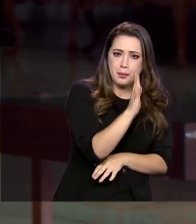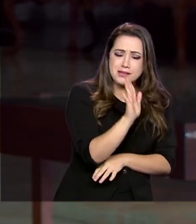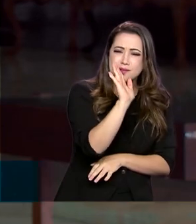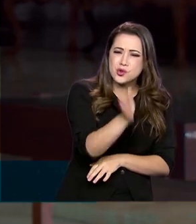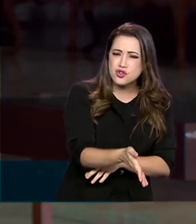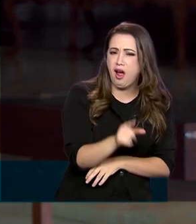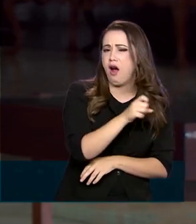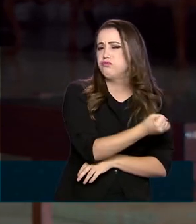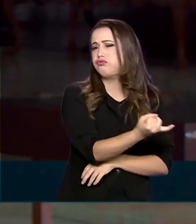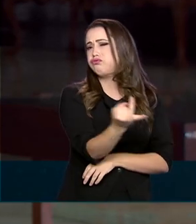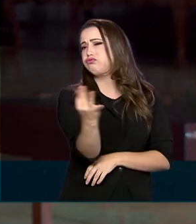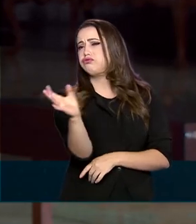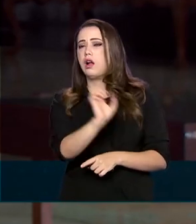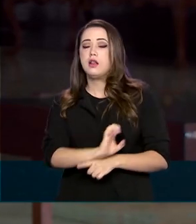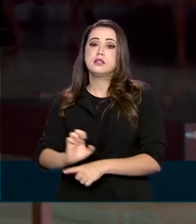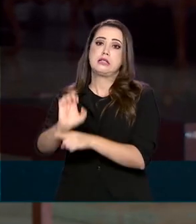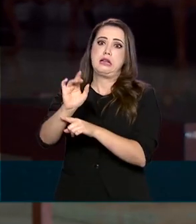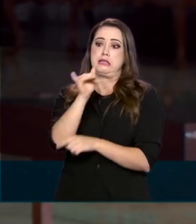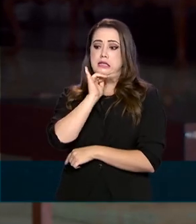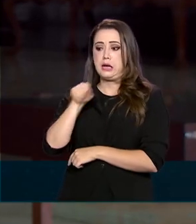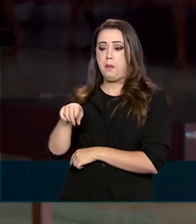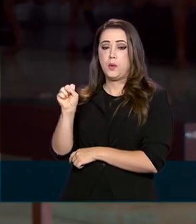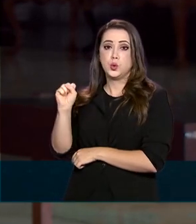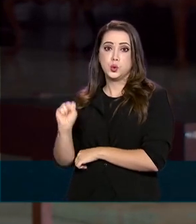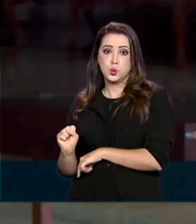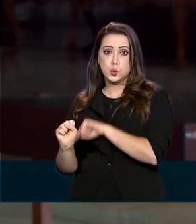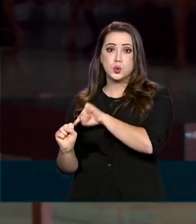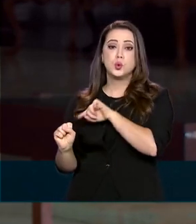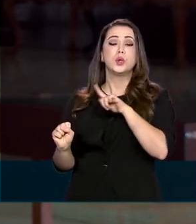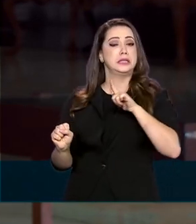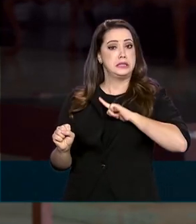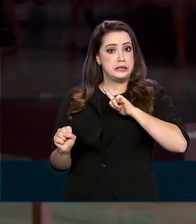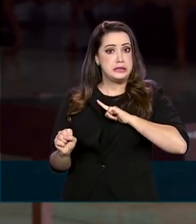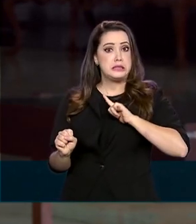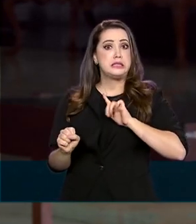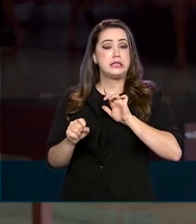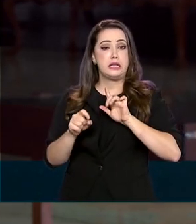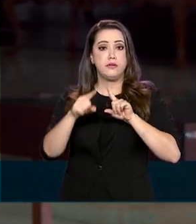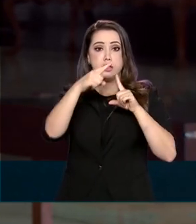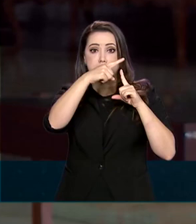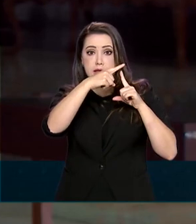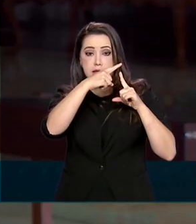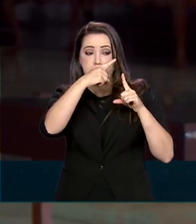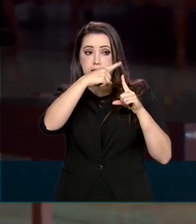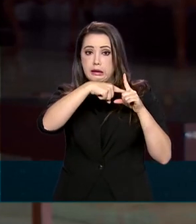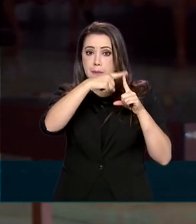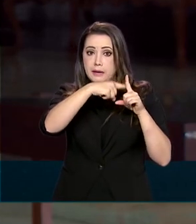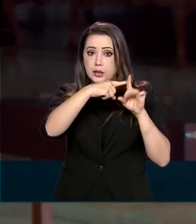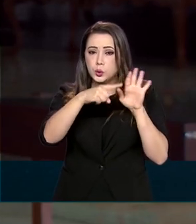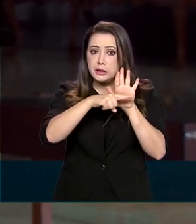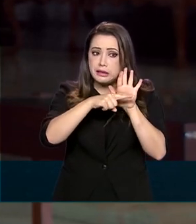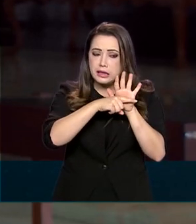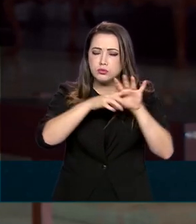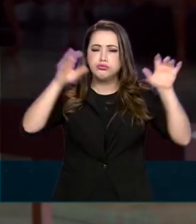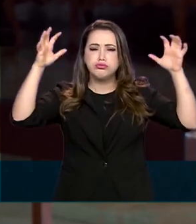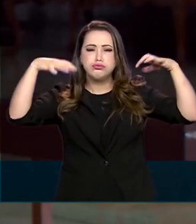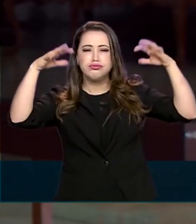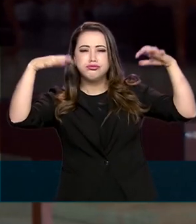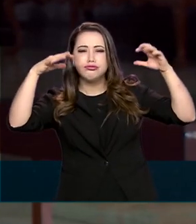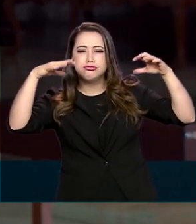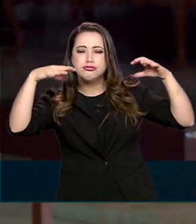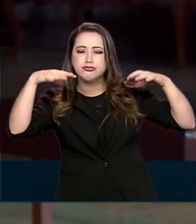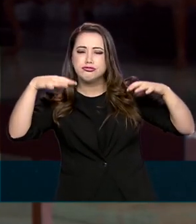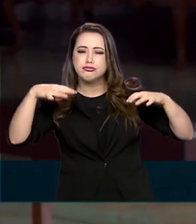atingiu vários estados do país. No sul, por exemplo, foram registradas temperaturas negativas, neve e geada. E essa frente